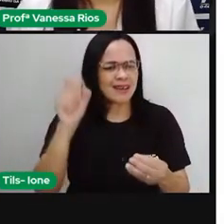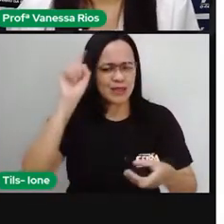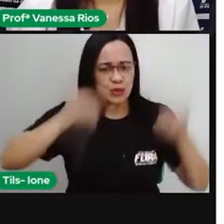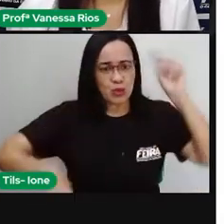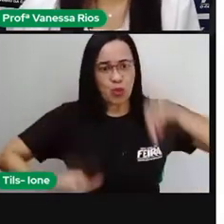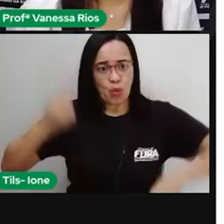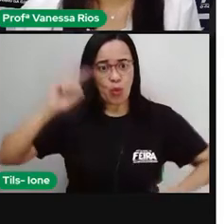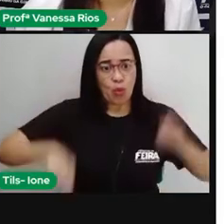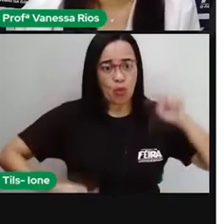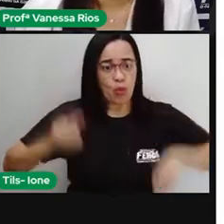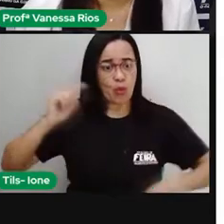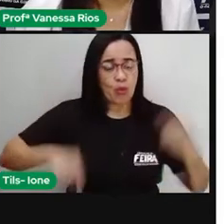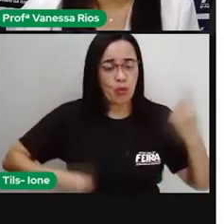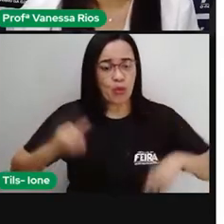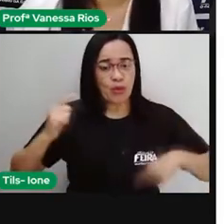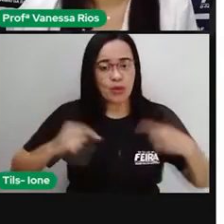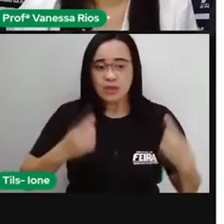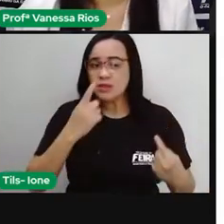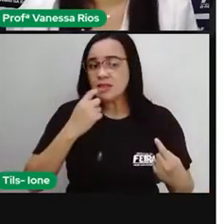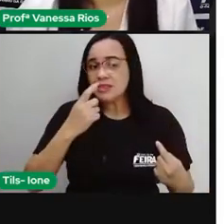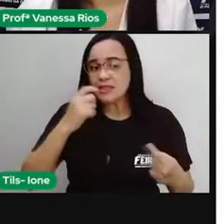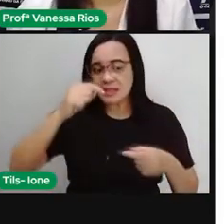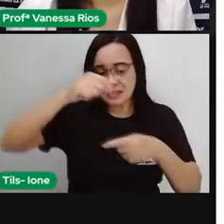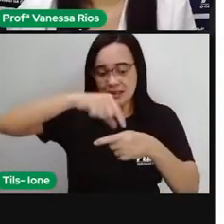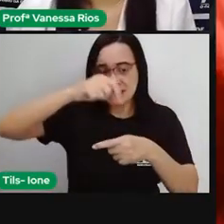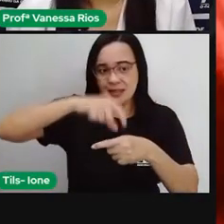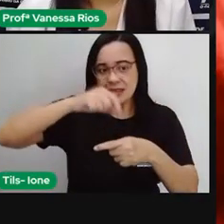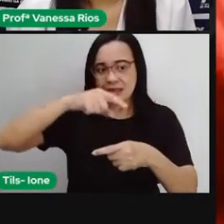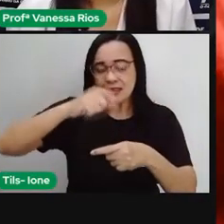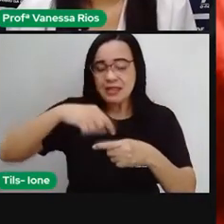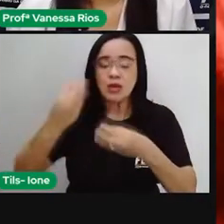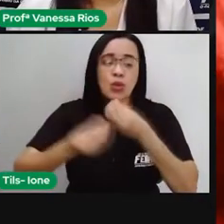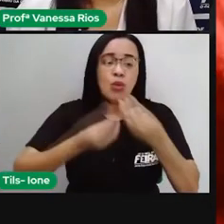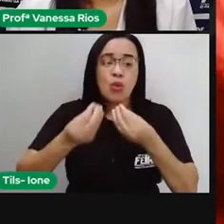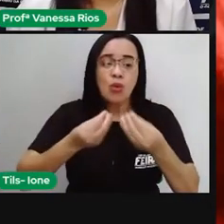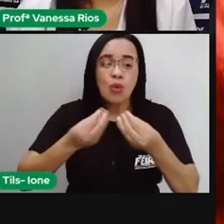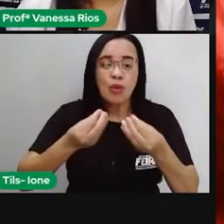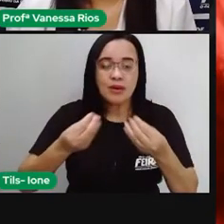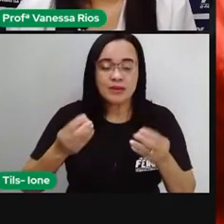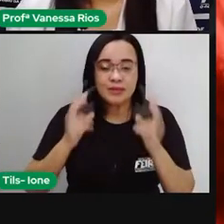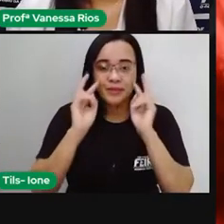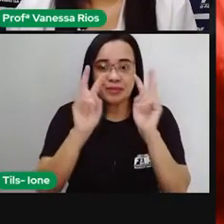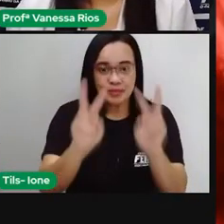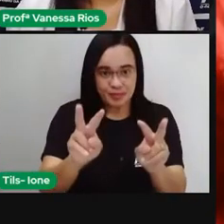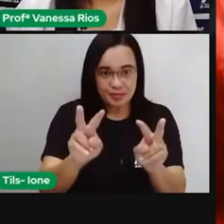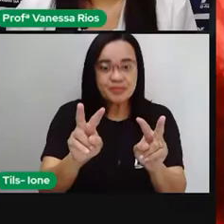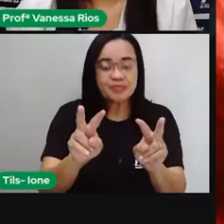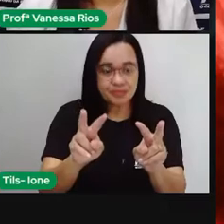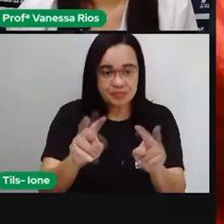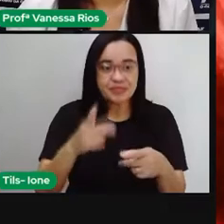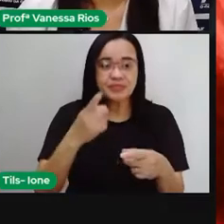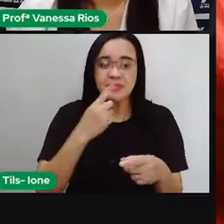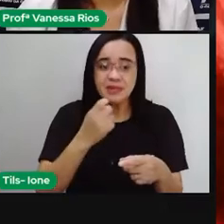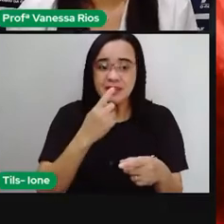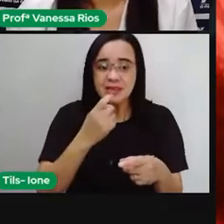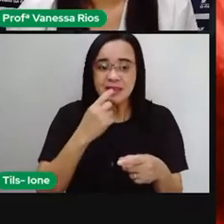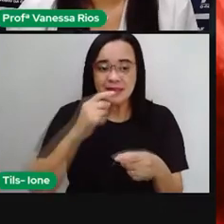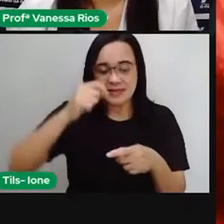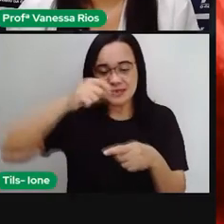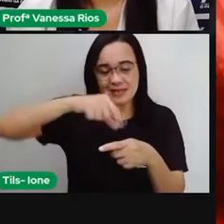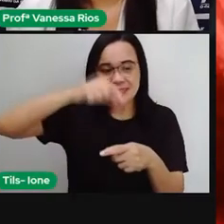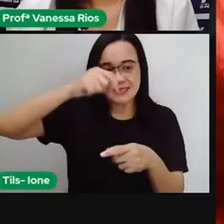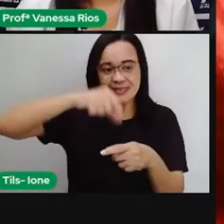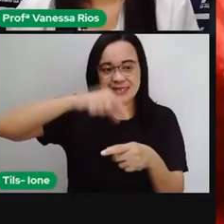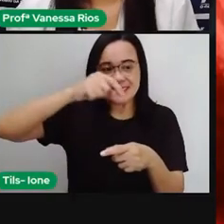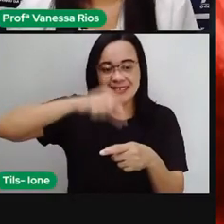E qual é a função do sangue, você sabe? Olha só, o sangue aí é um líquido, né,